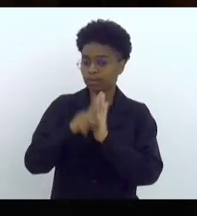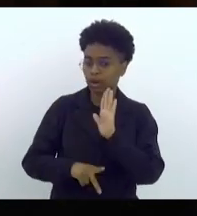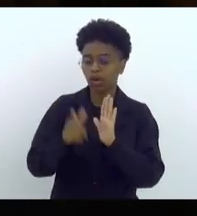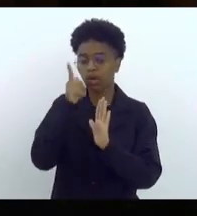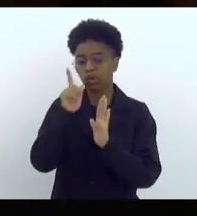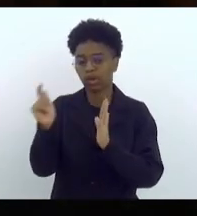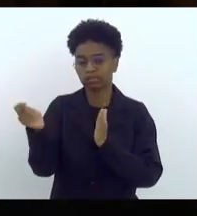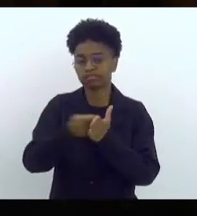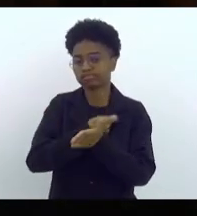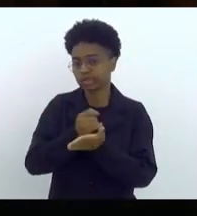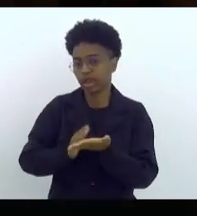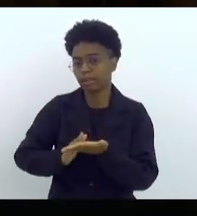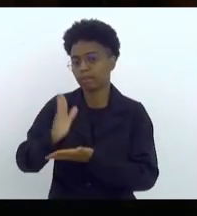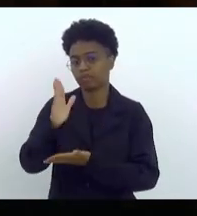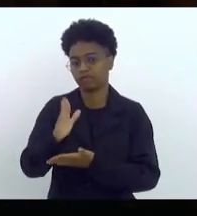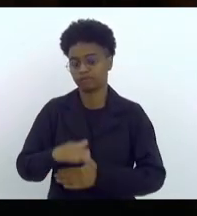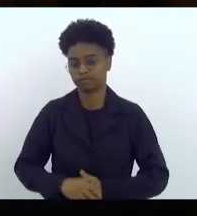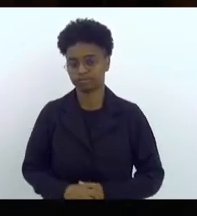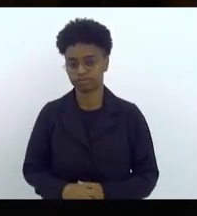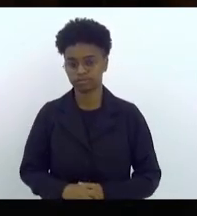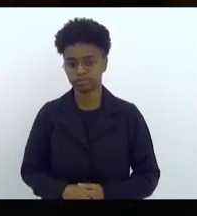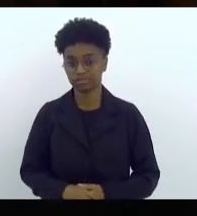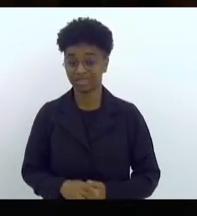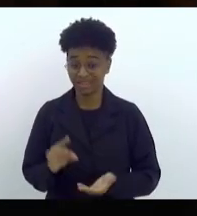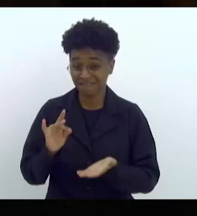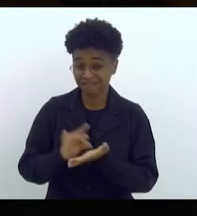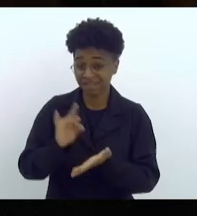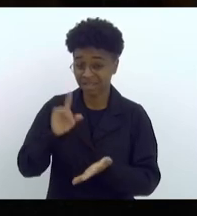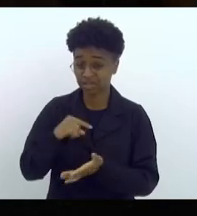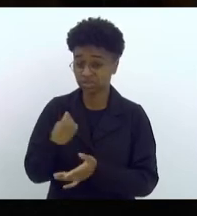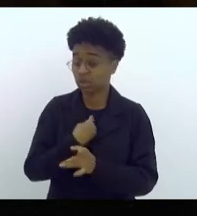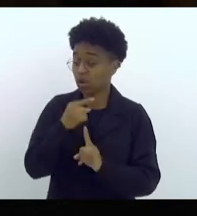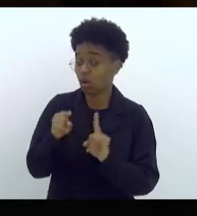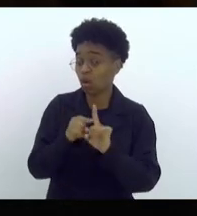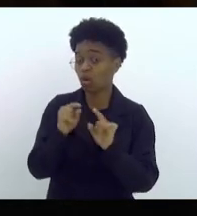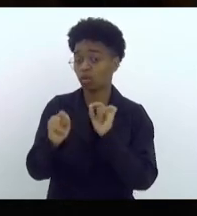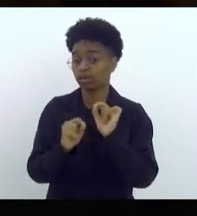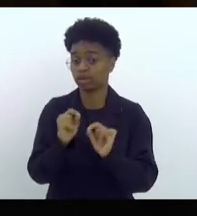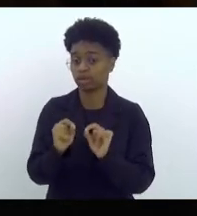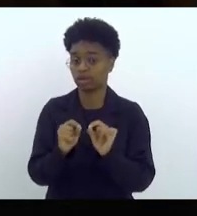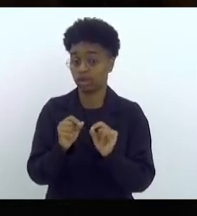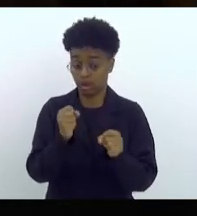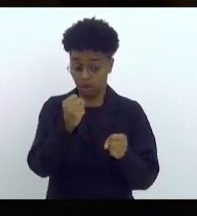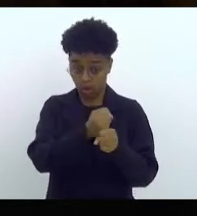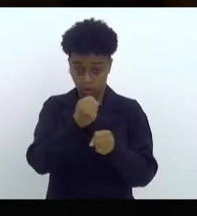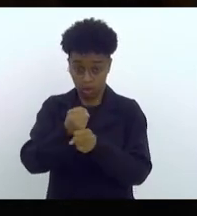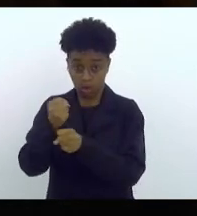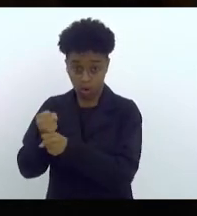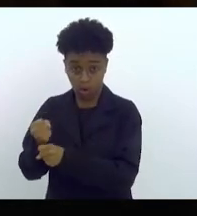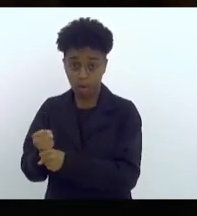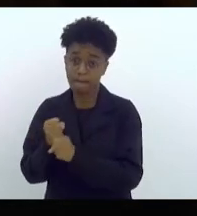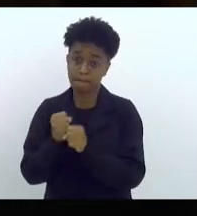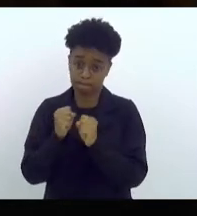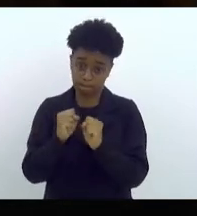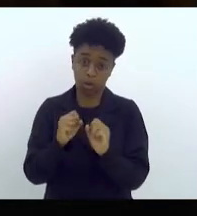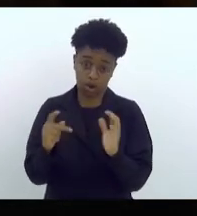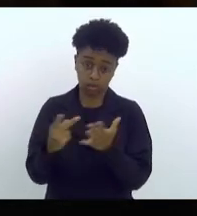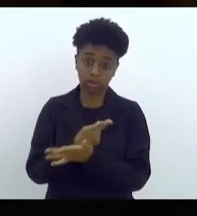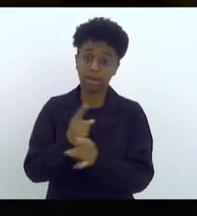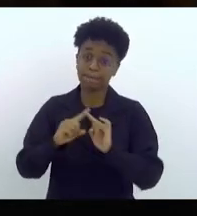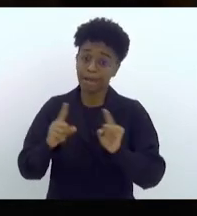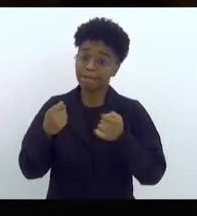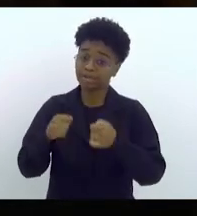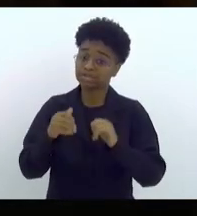sancionado. Na verdade, o que a gente quer? A gente quer que essas obras sejam feitas com parcimônia,